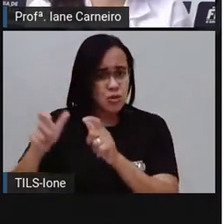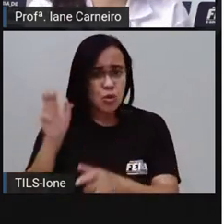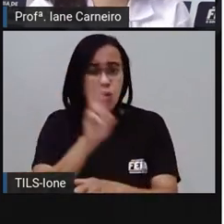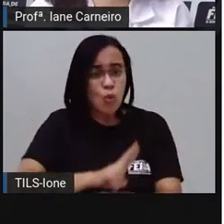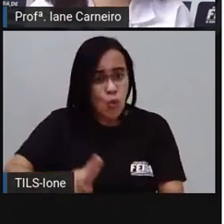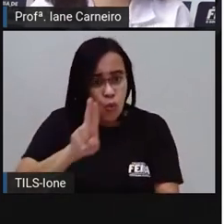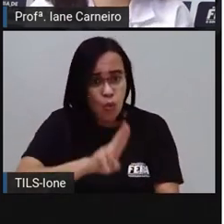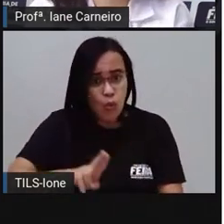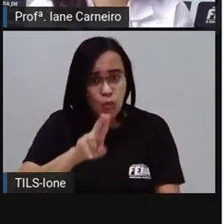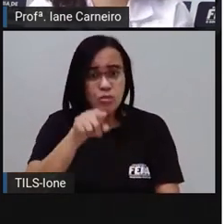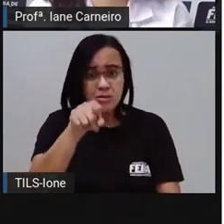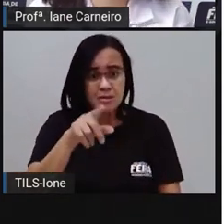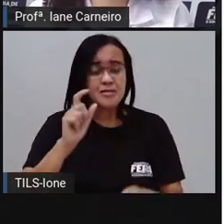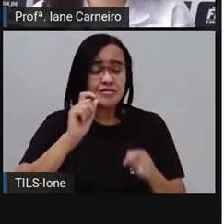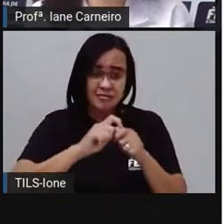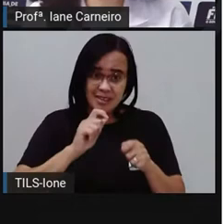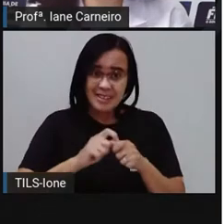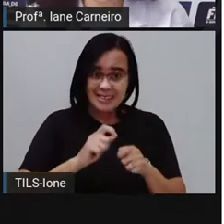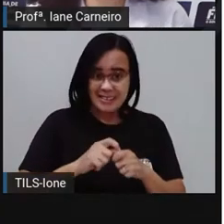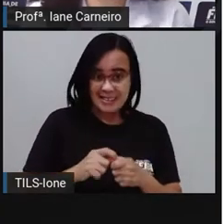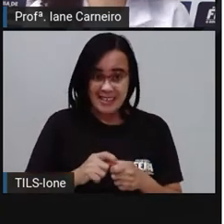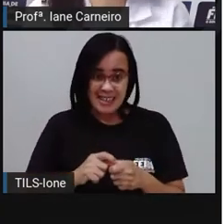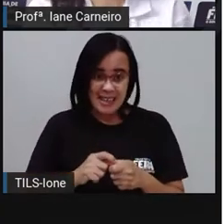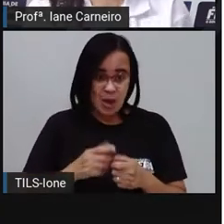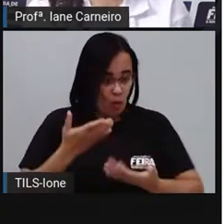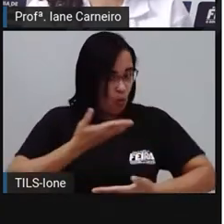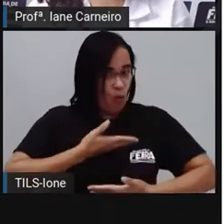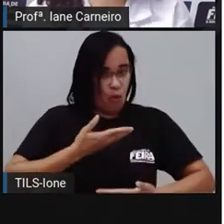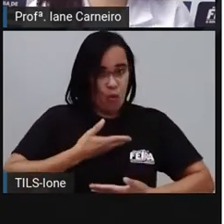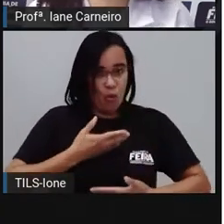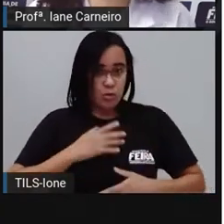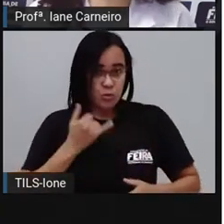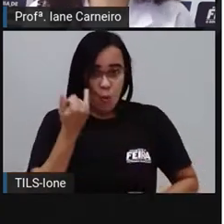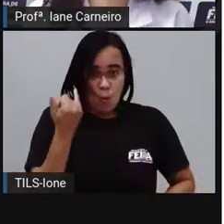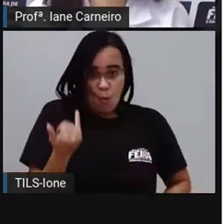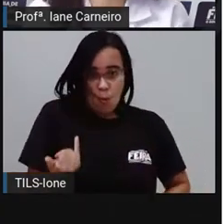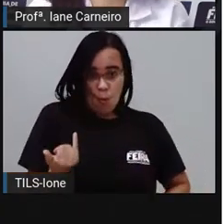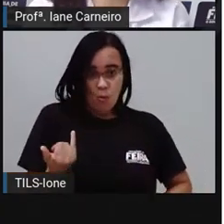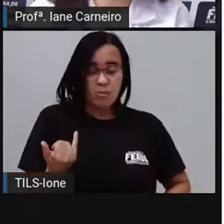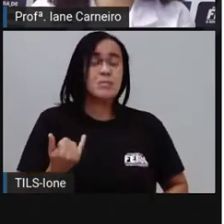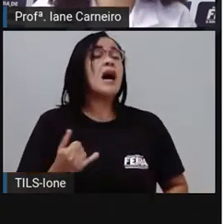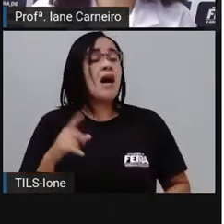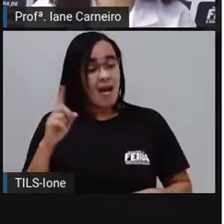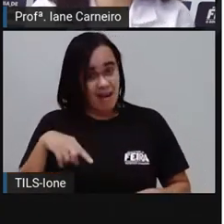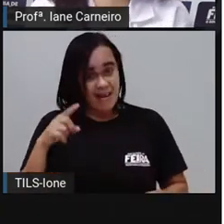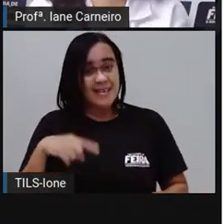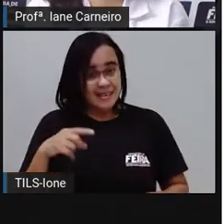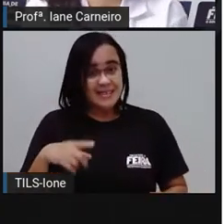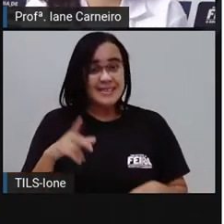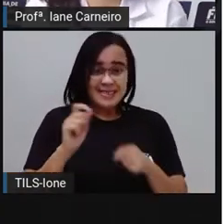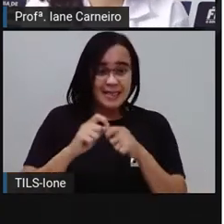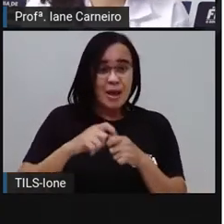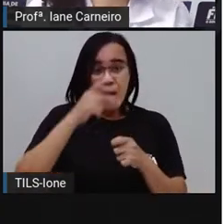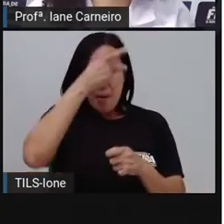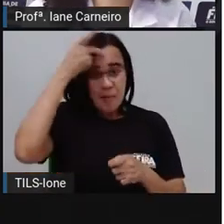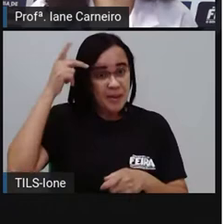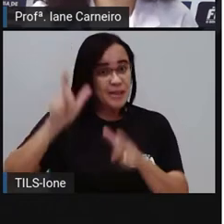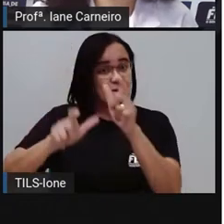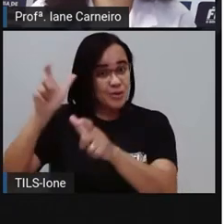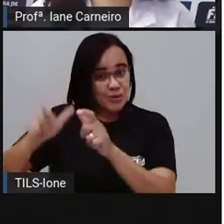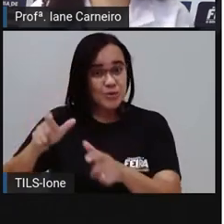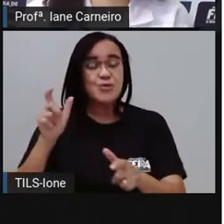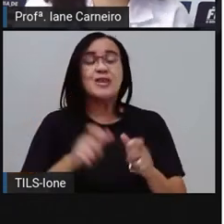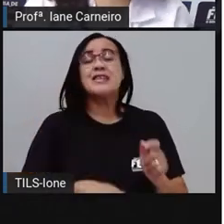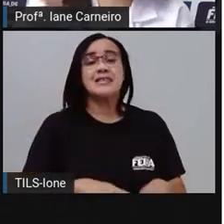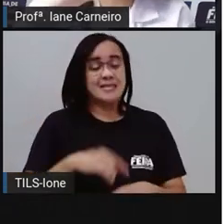Pra manter o corpo fit, né? Então a gente vê beijus recheados, beijus crepioca,